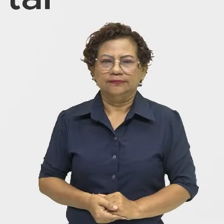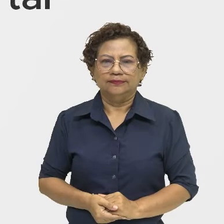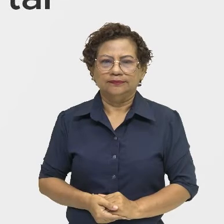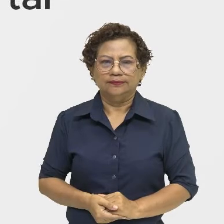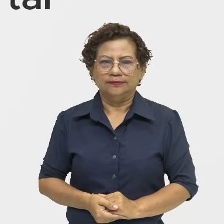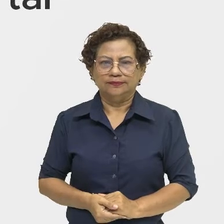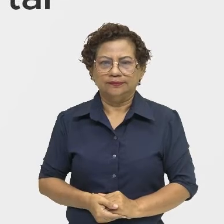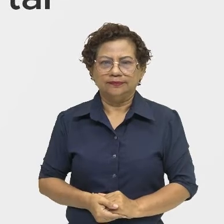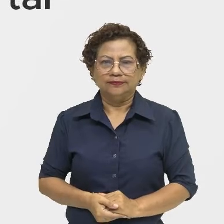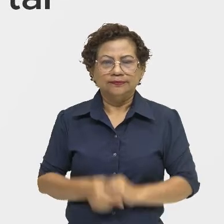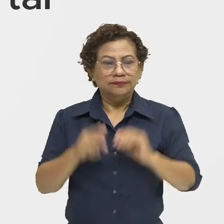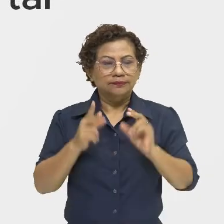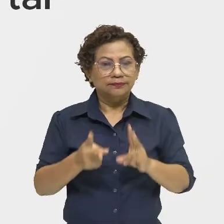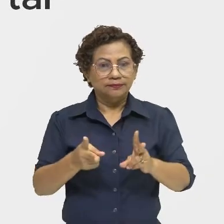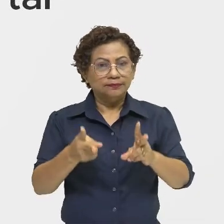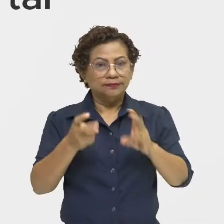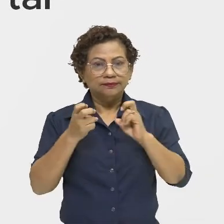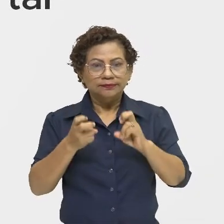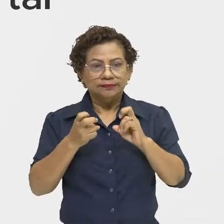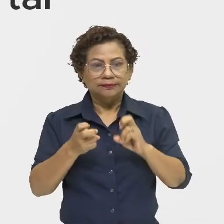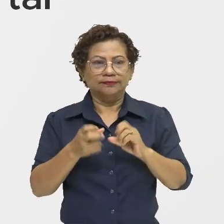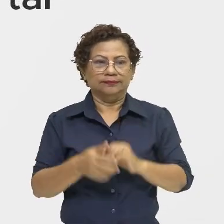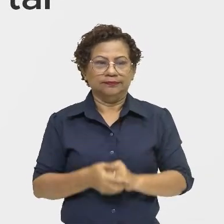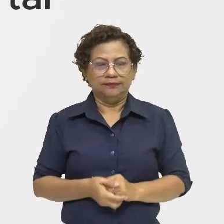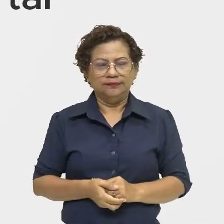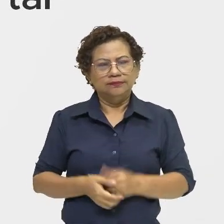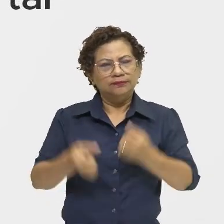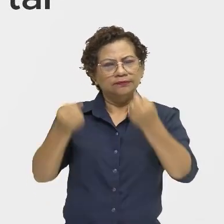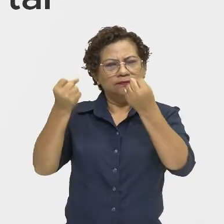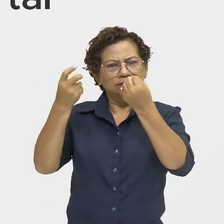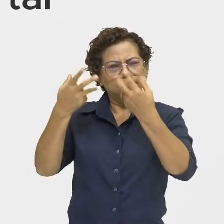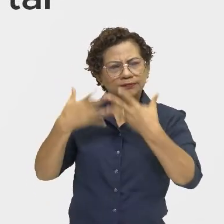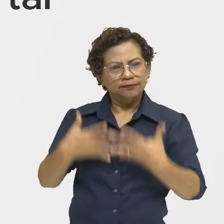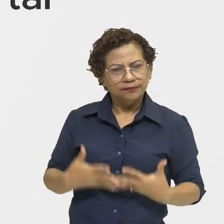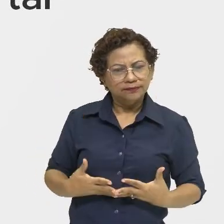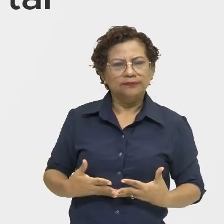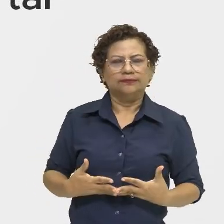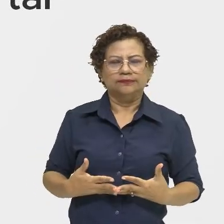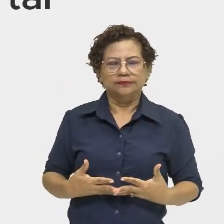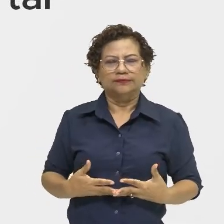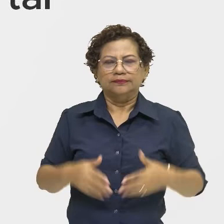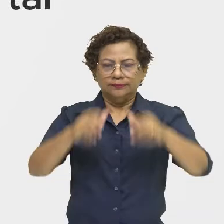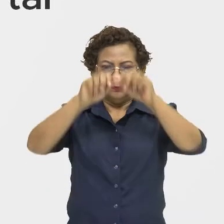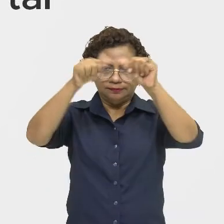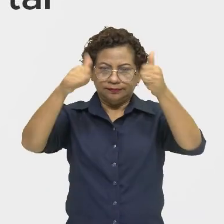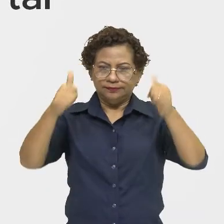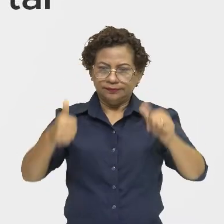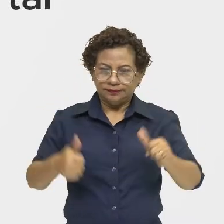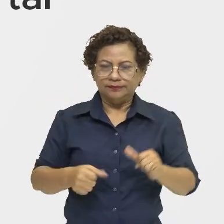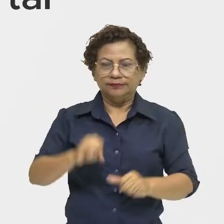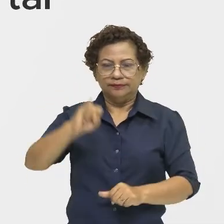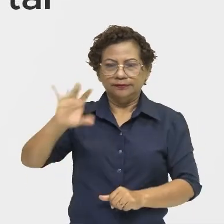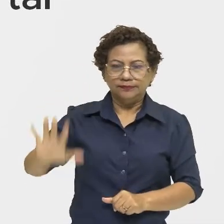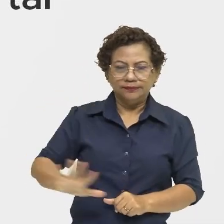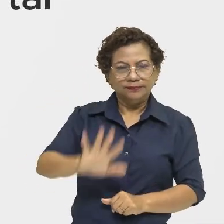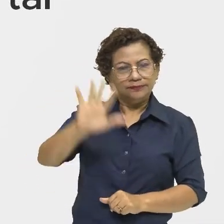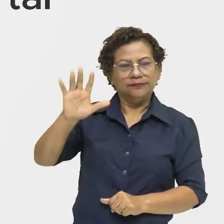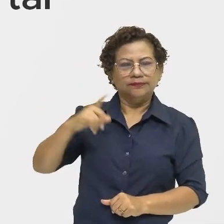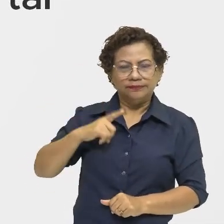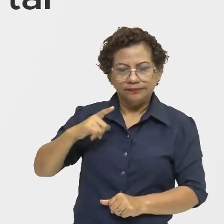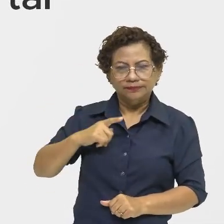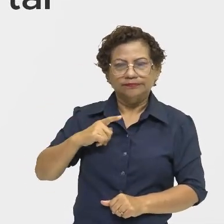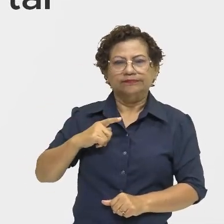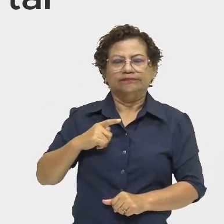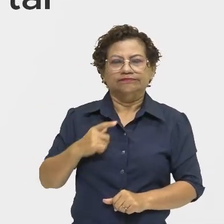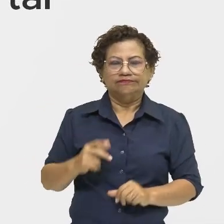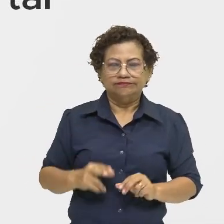Entrelaçamento entre a arquitetura e a escultura, como eu falei para vocês e mostrei o exemplo da imagem, violentos contrastes de